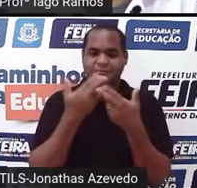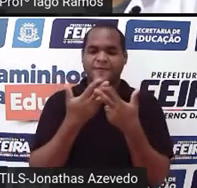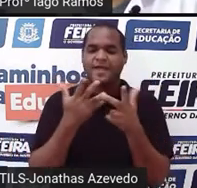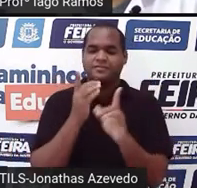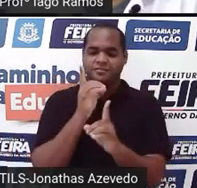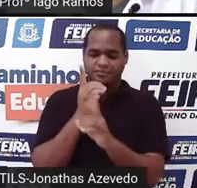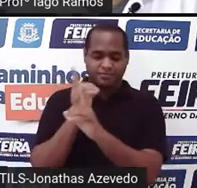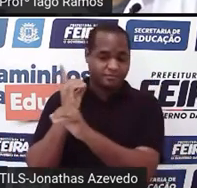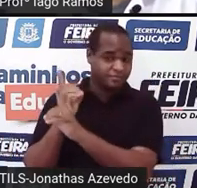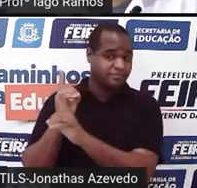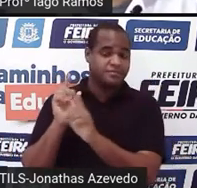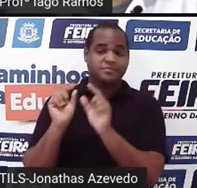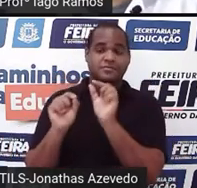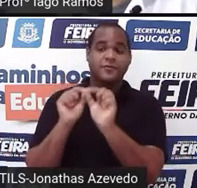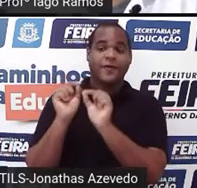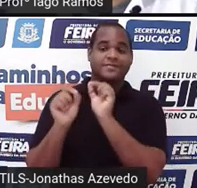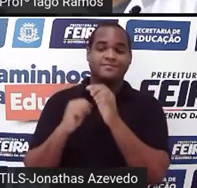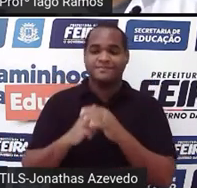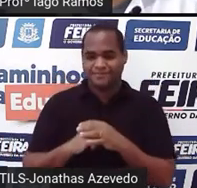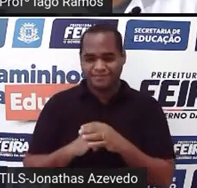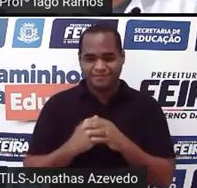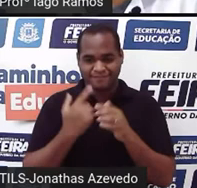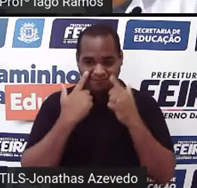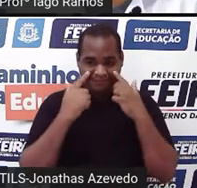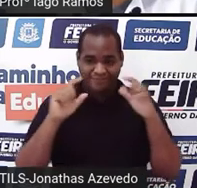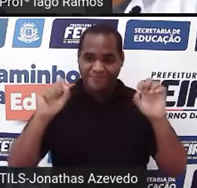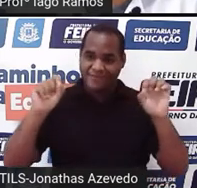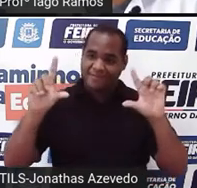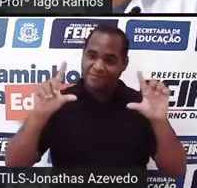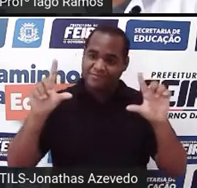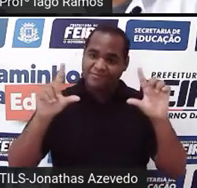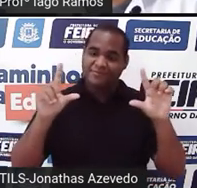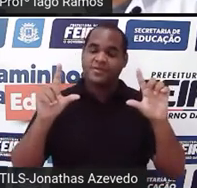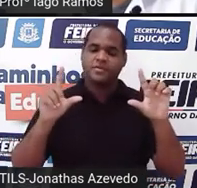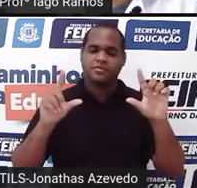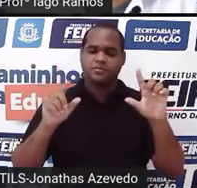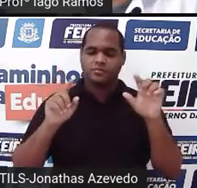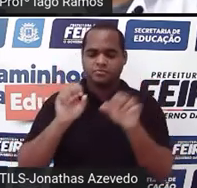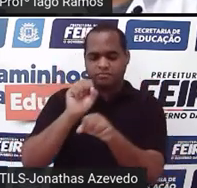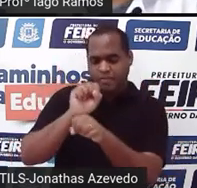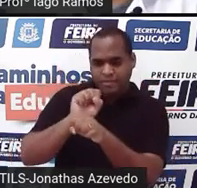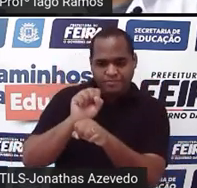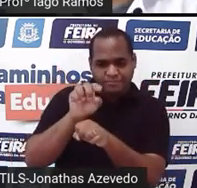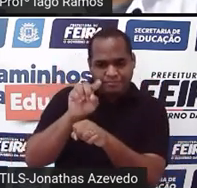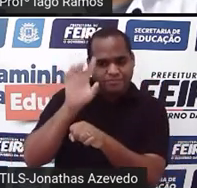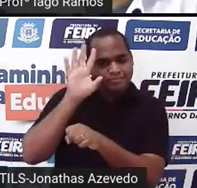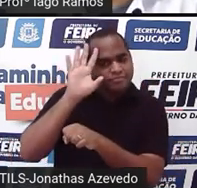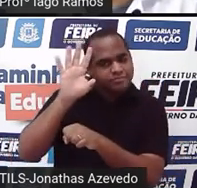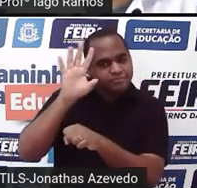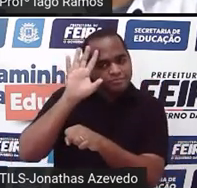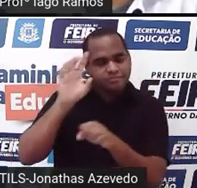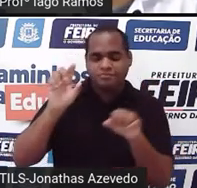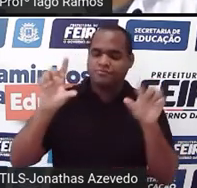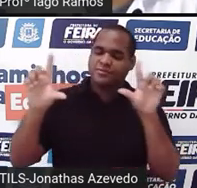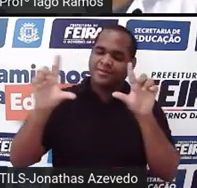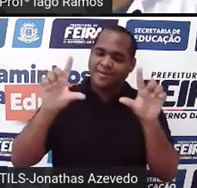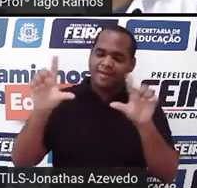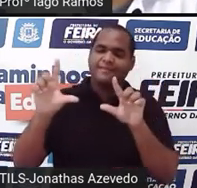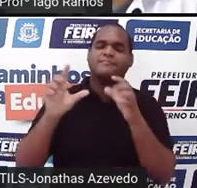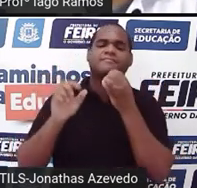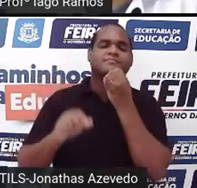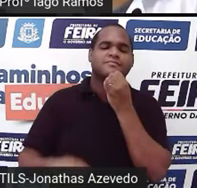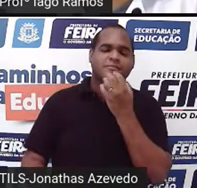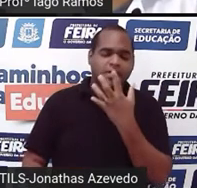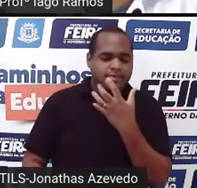gráfico, né? Na TV, por exemplo, quando a gente para para assistir um telejornal, olha só que bacana,